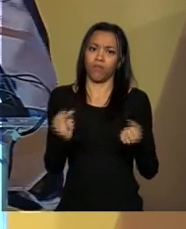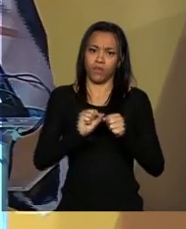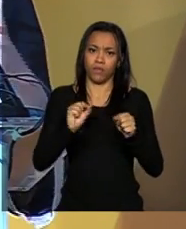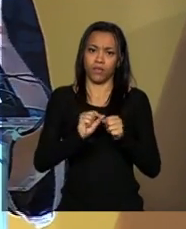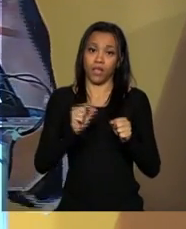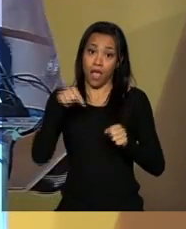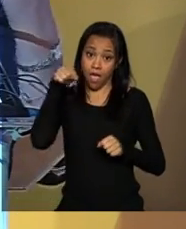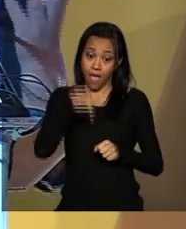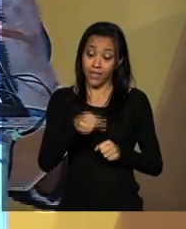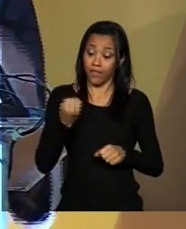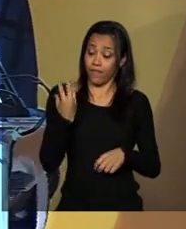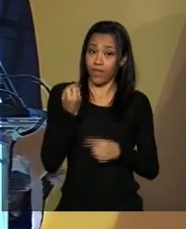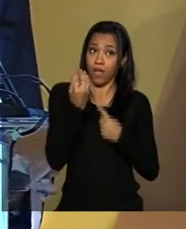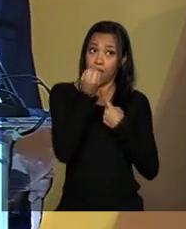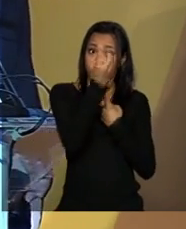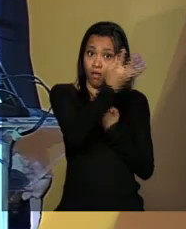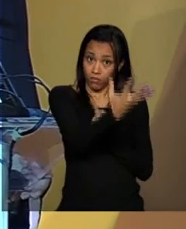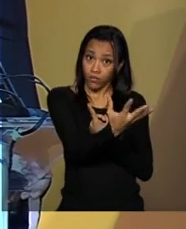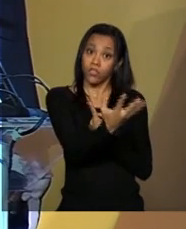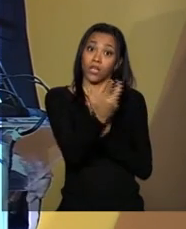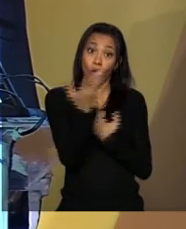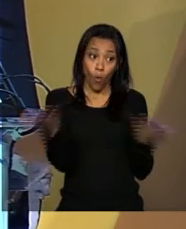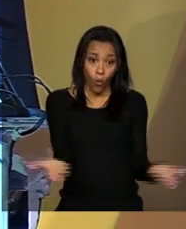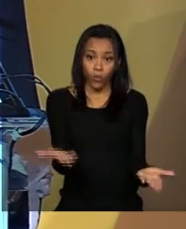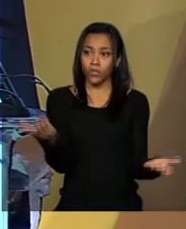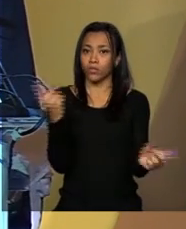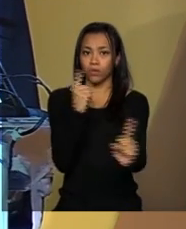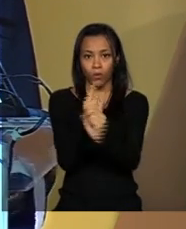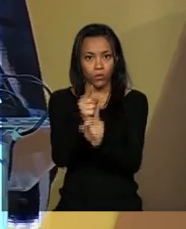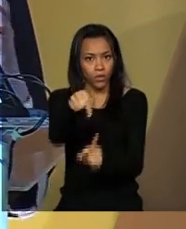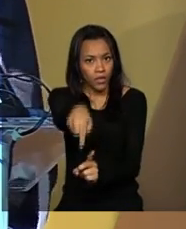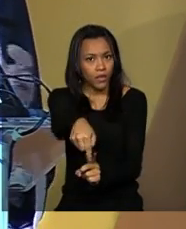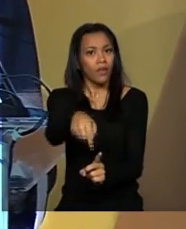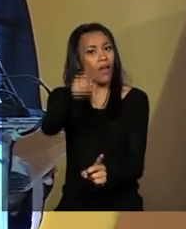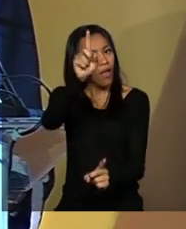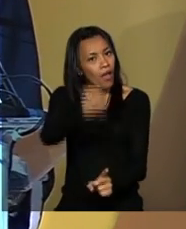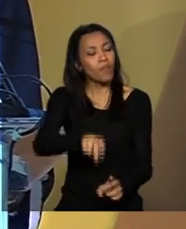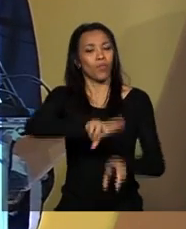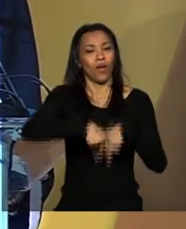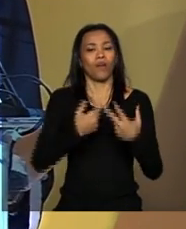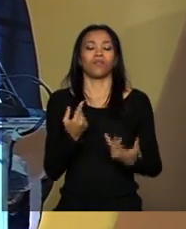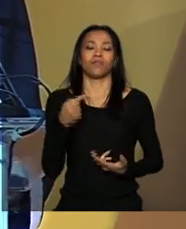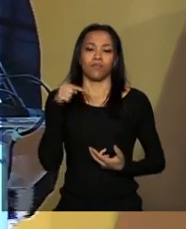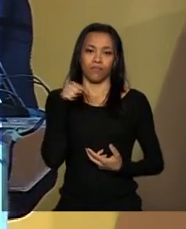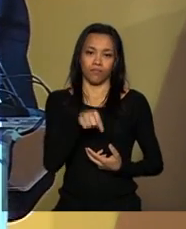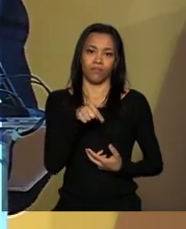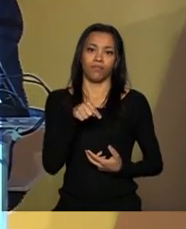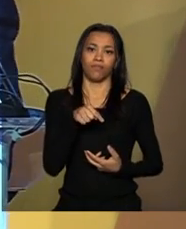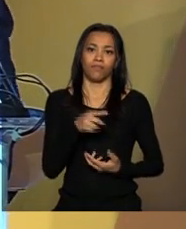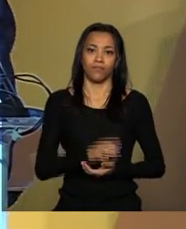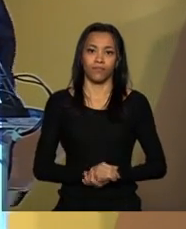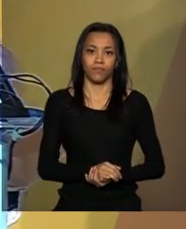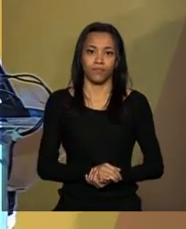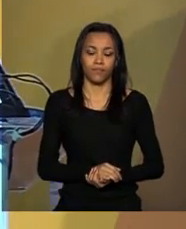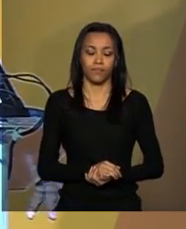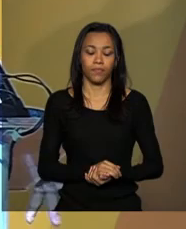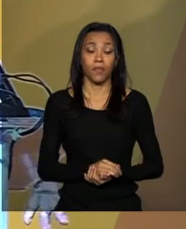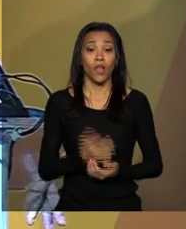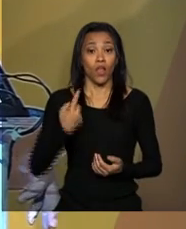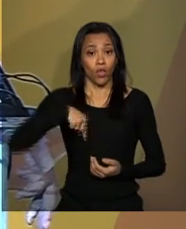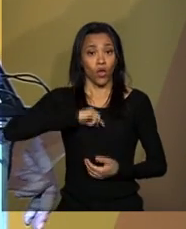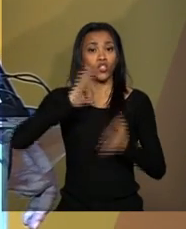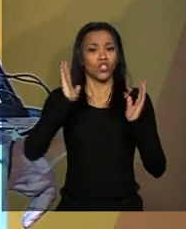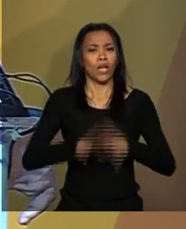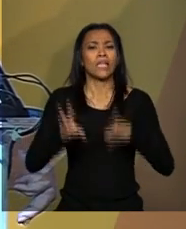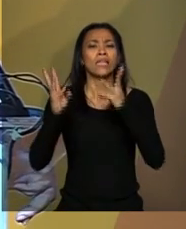Essa viagem, esse encontro fazem parte deste processo. Como nós detalhamos